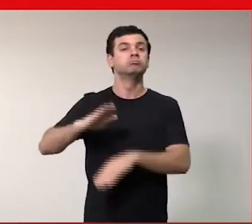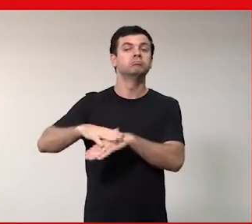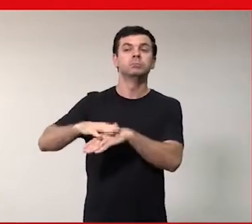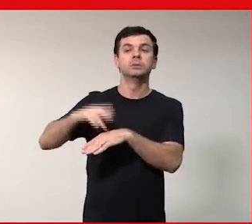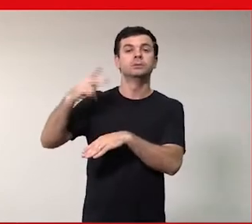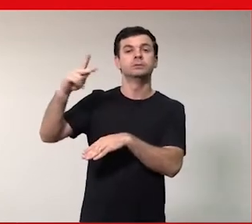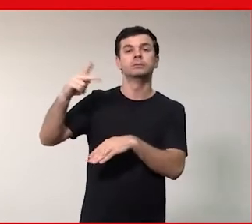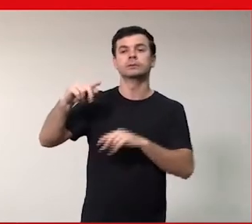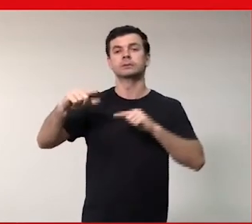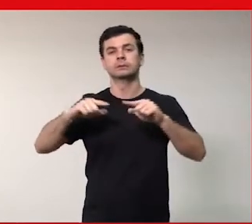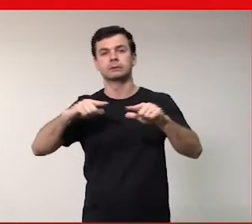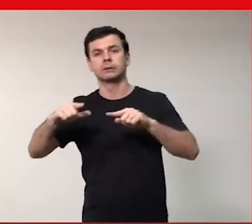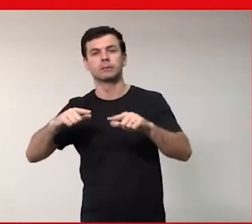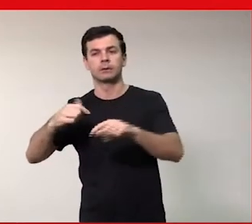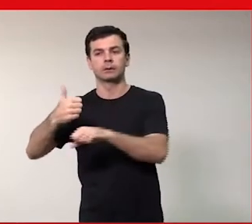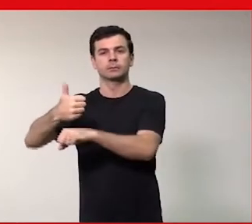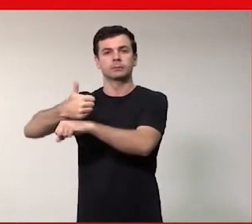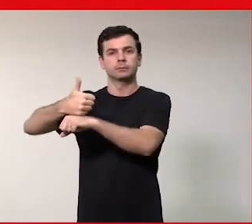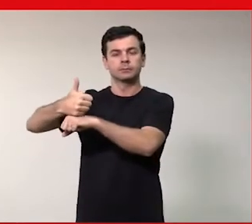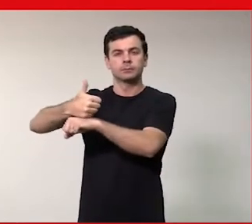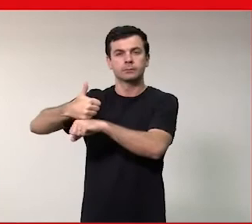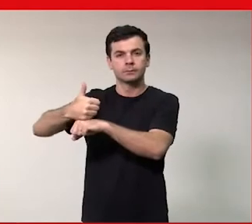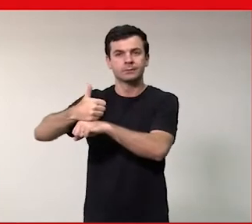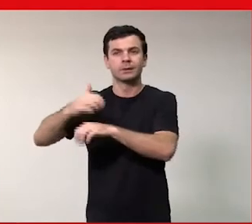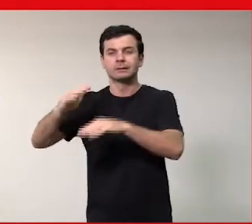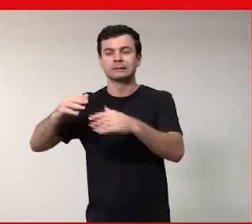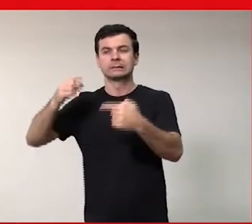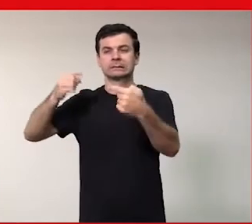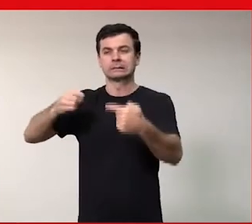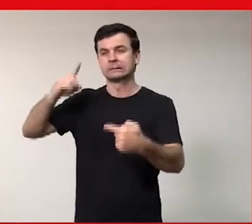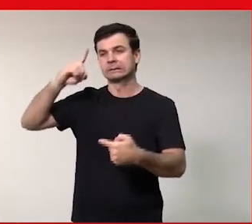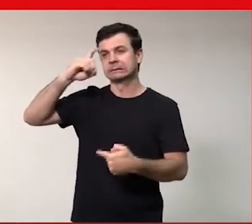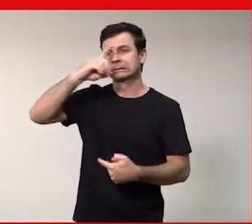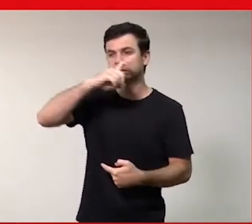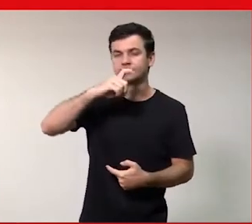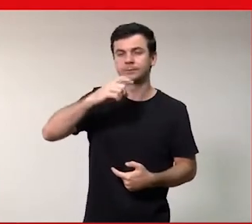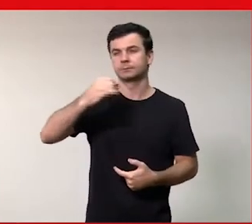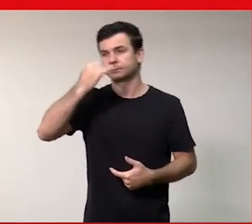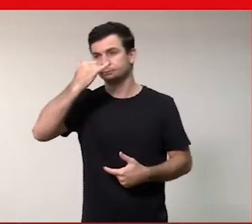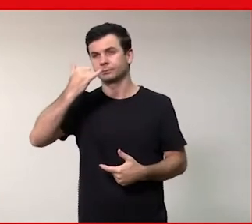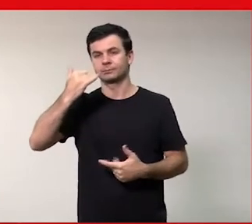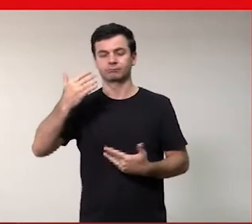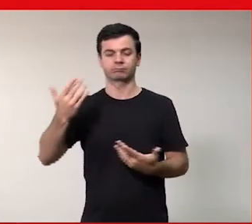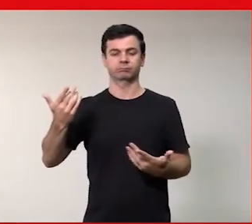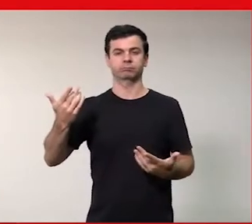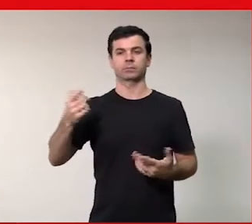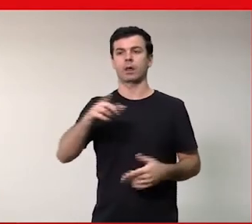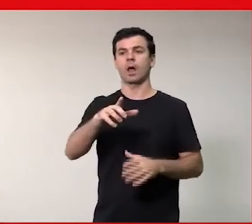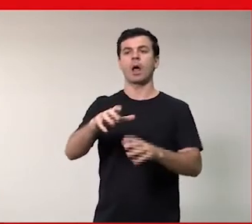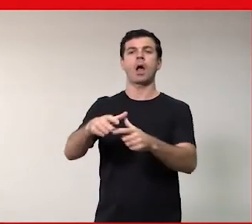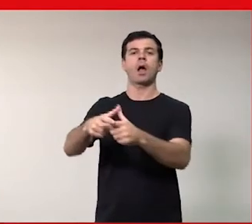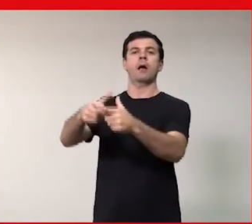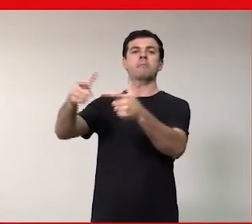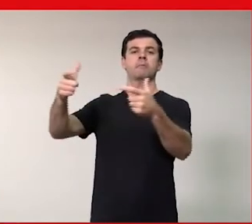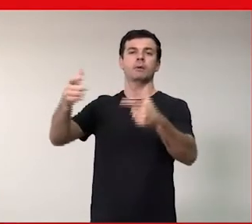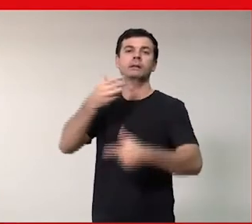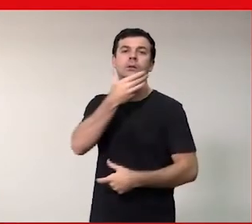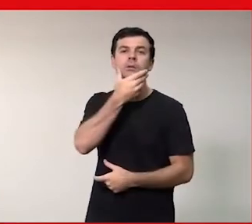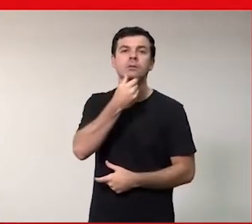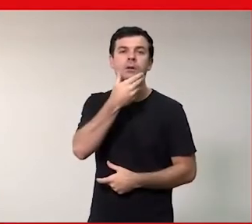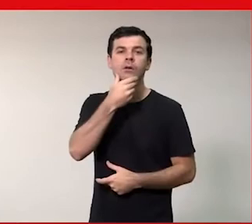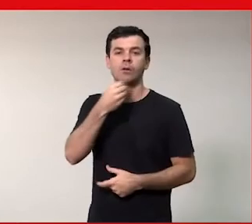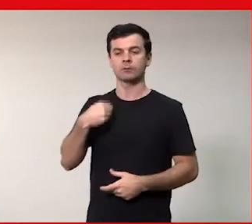relação aos que aconteceram por atuarem em área predominantemente masculina